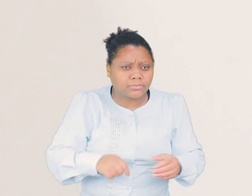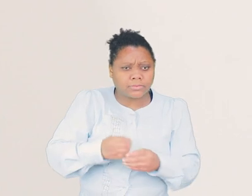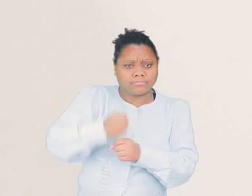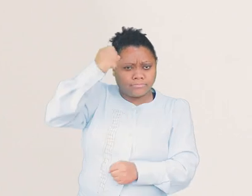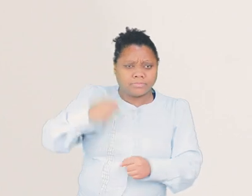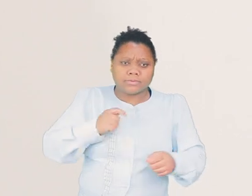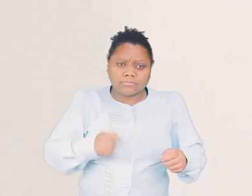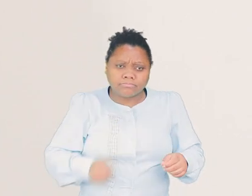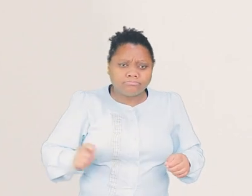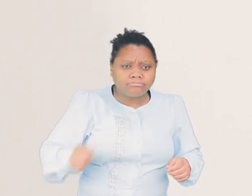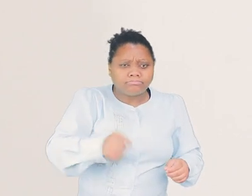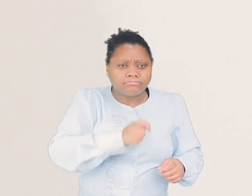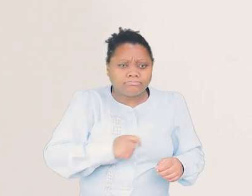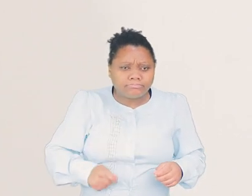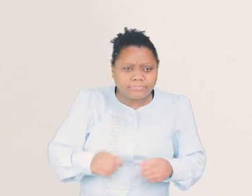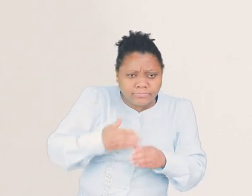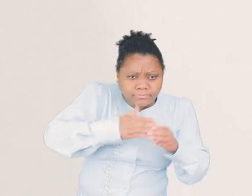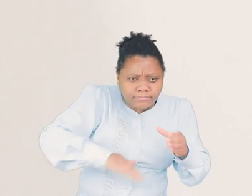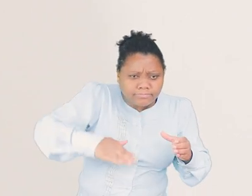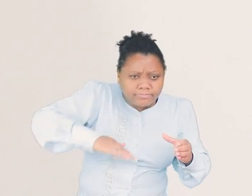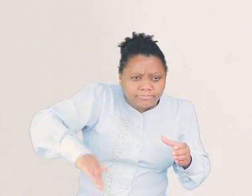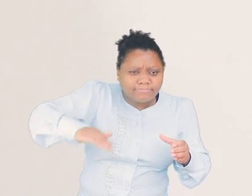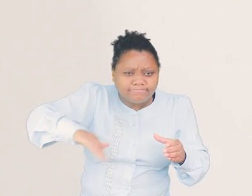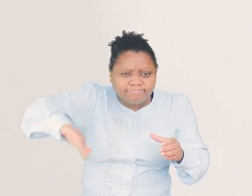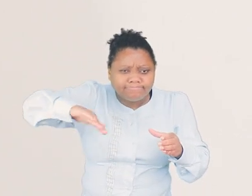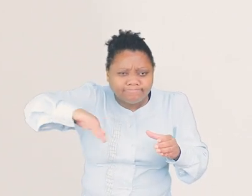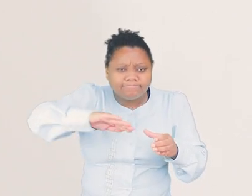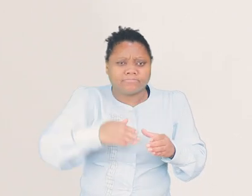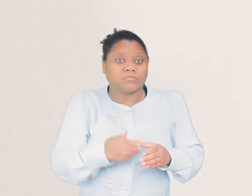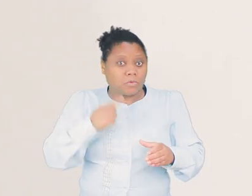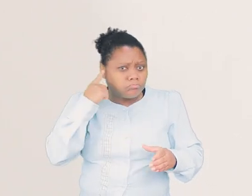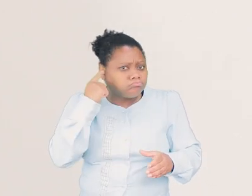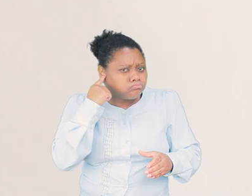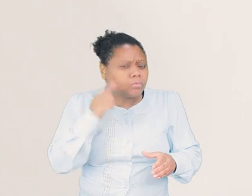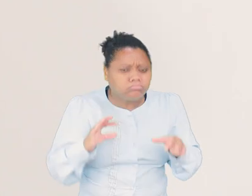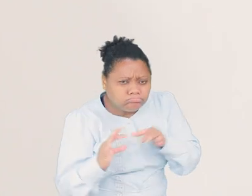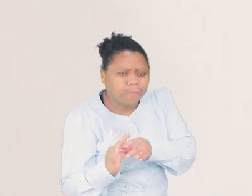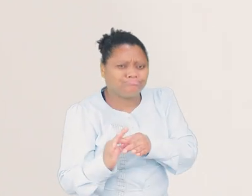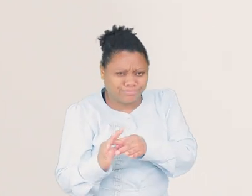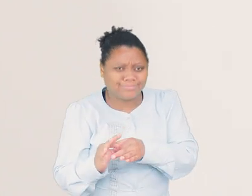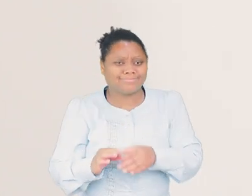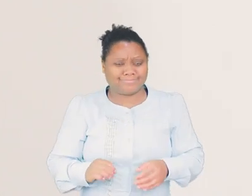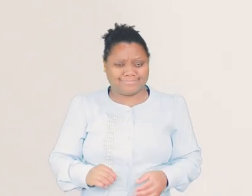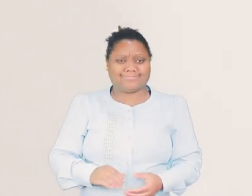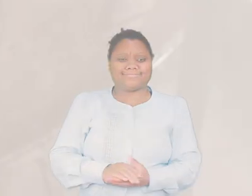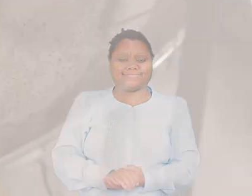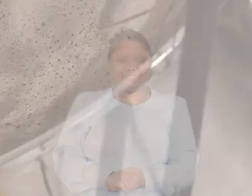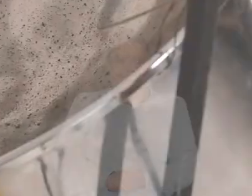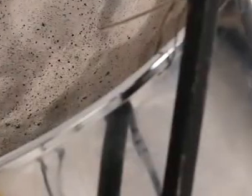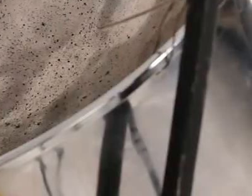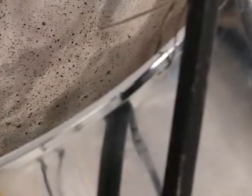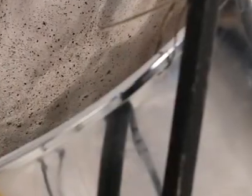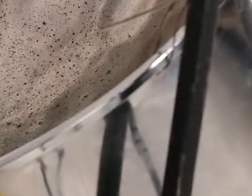são utilizados martelos que moldam as cavidades do instrumento. Além, claro, o bom ouvido do afinador.